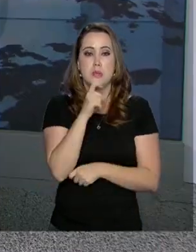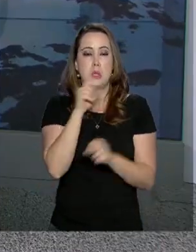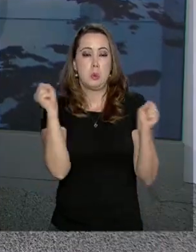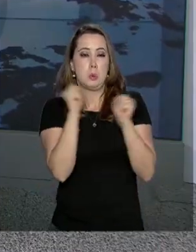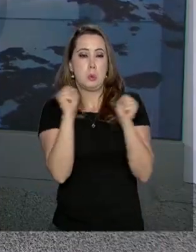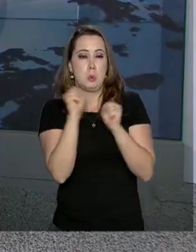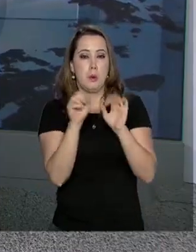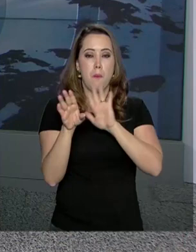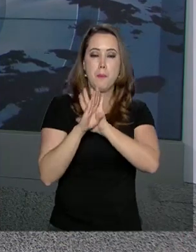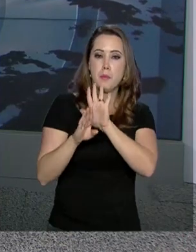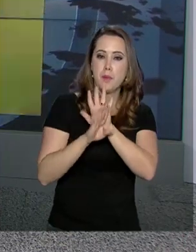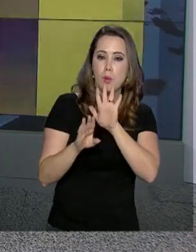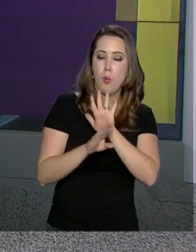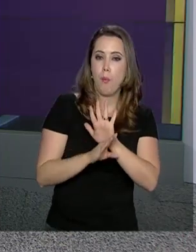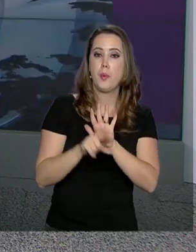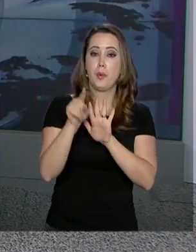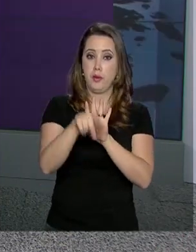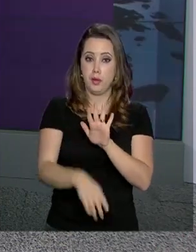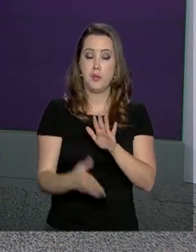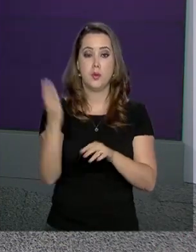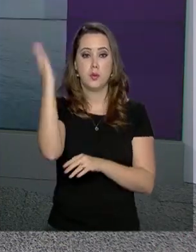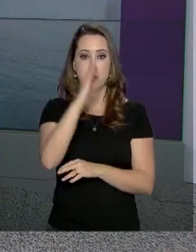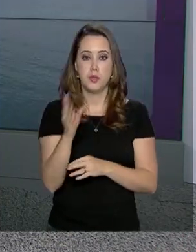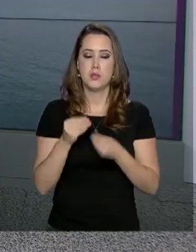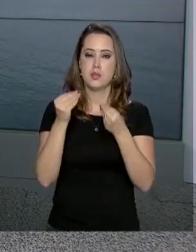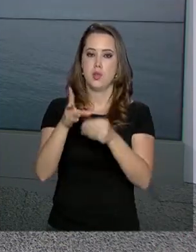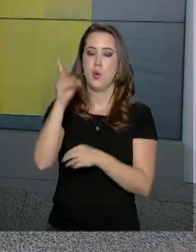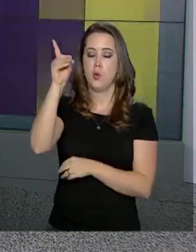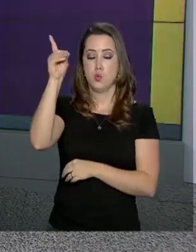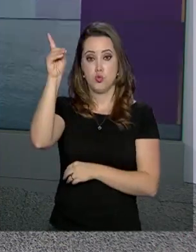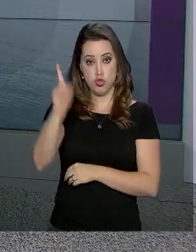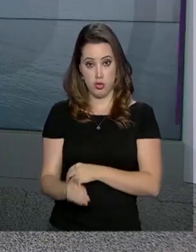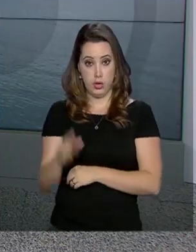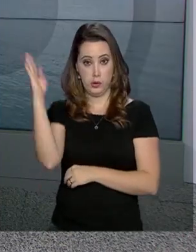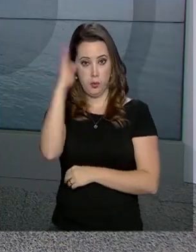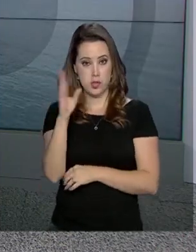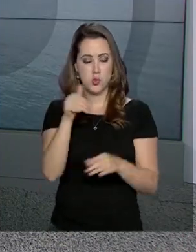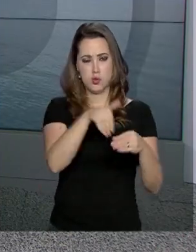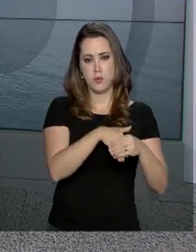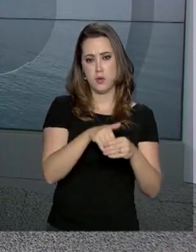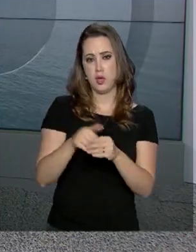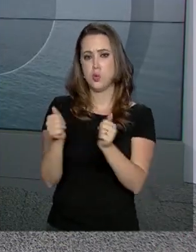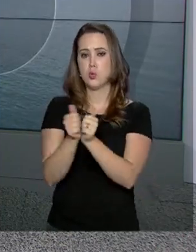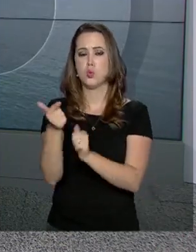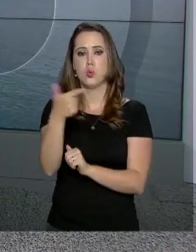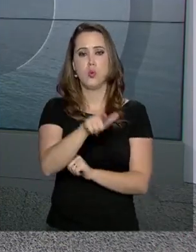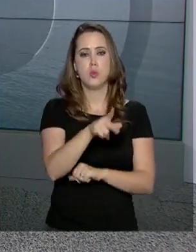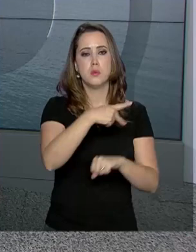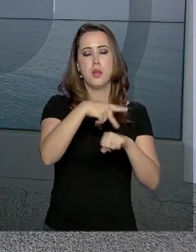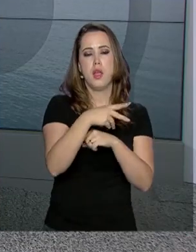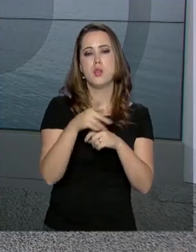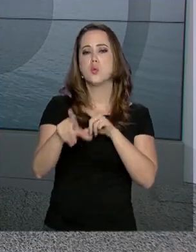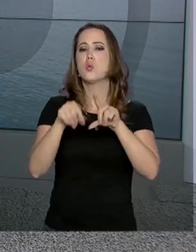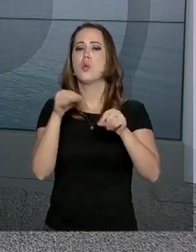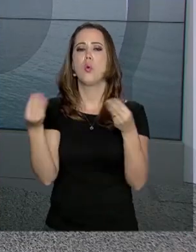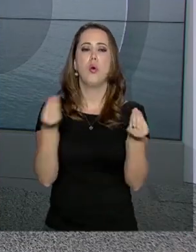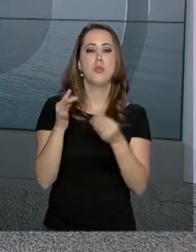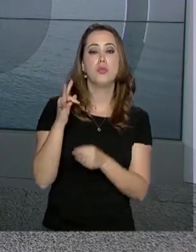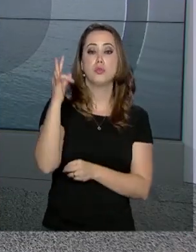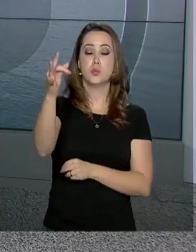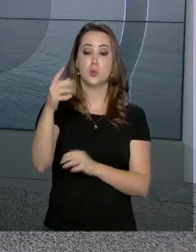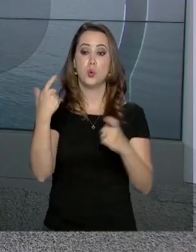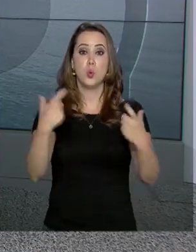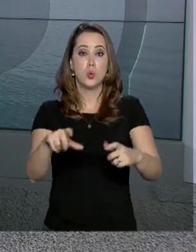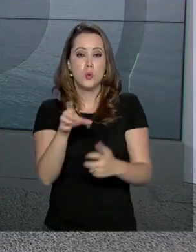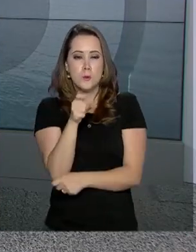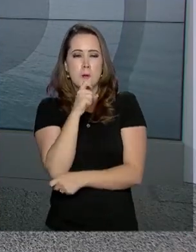O programa Antártico Brasileiro dá direito ao Brasil de votar junto com outros países nas decisões sobre o futuro do